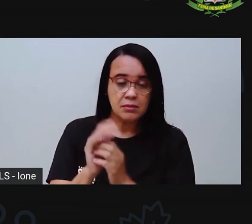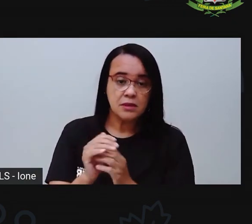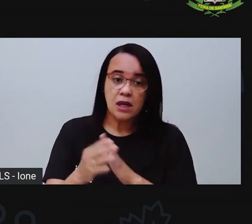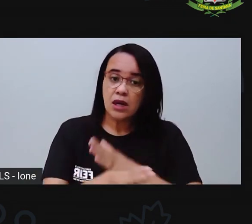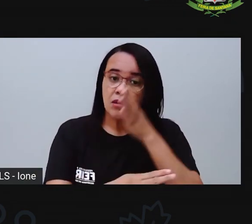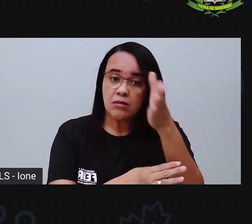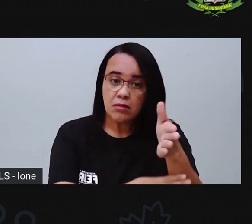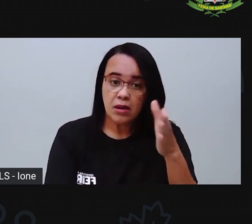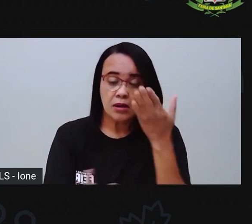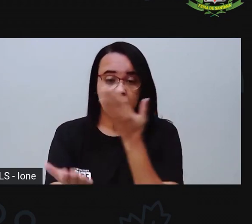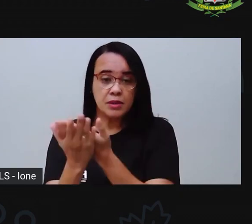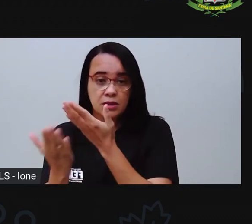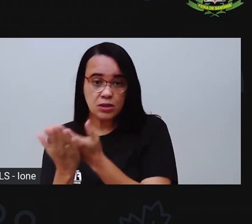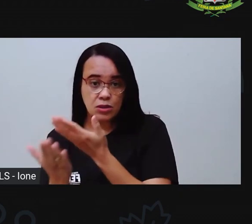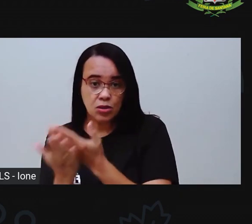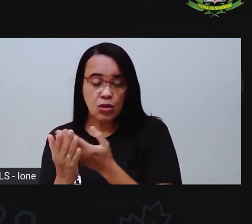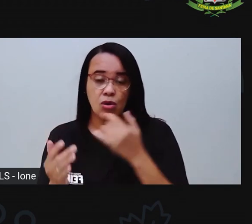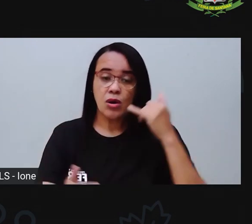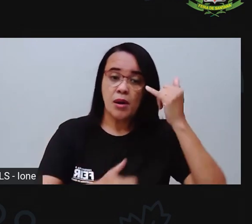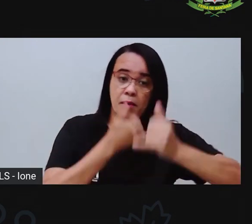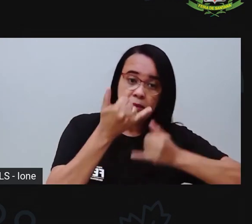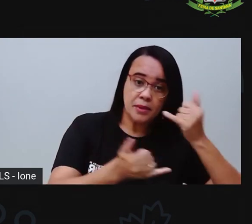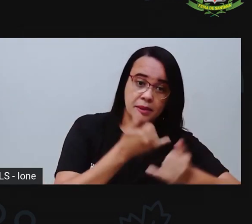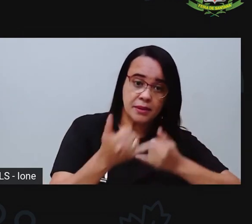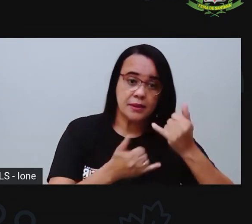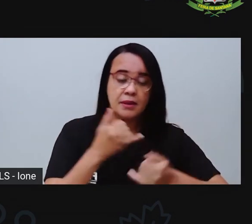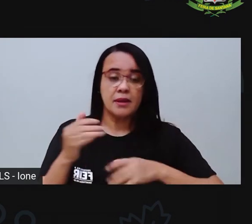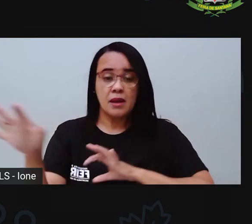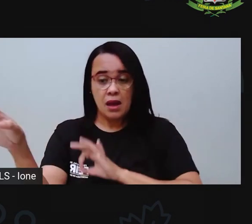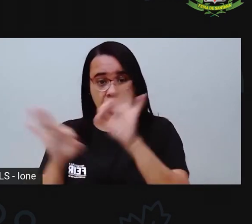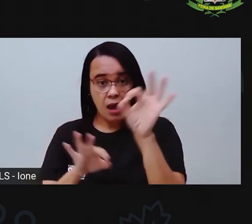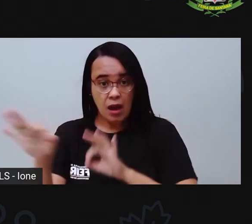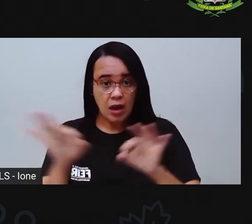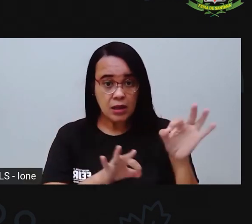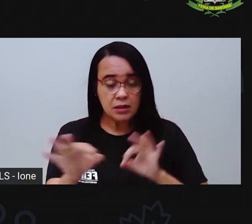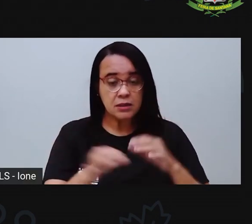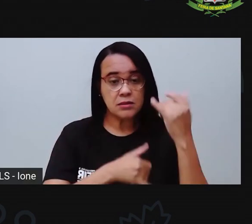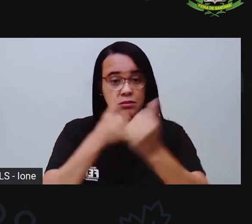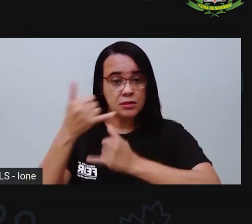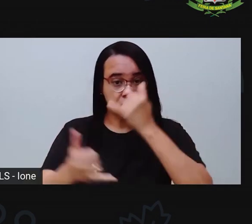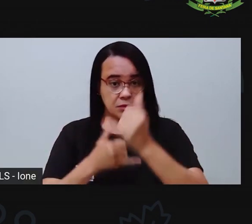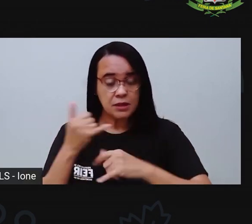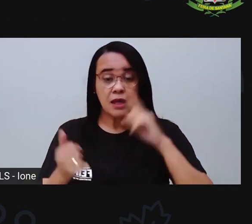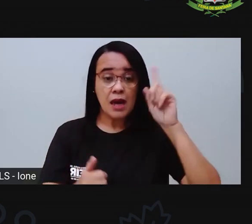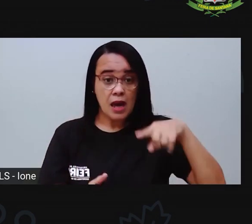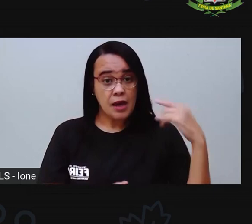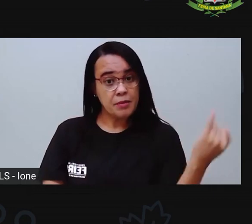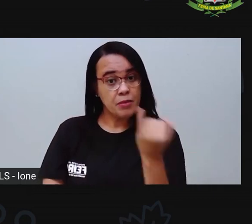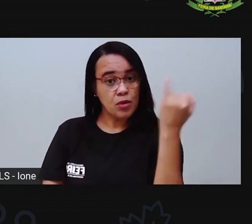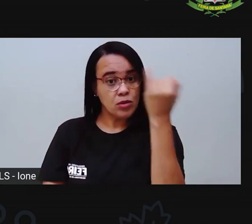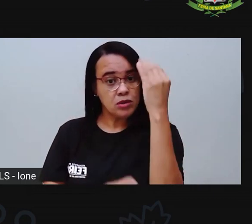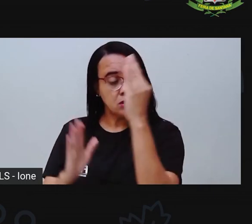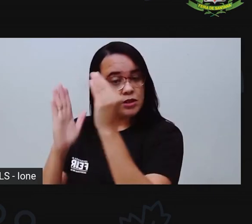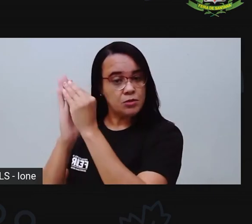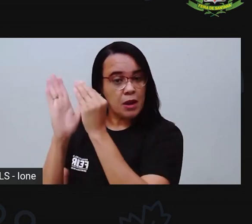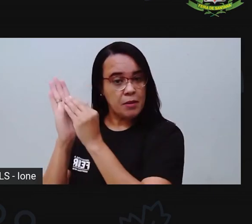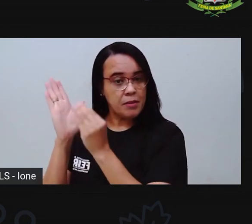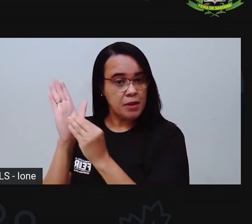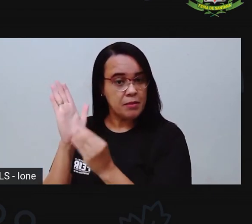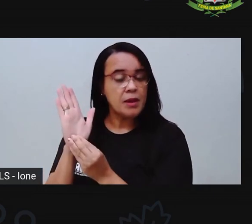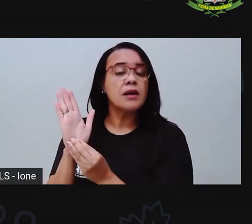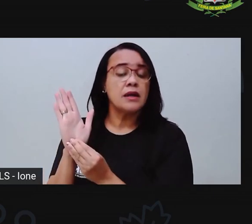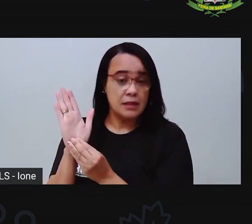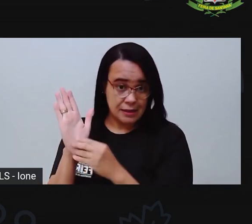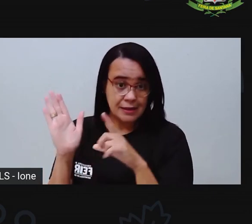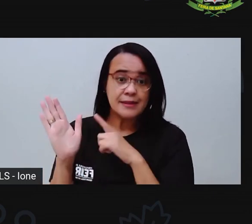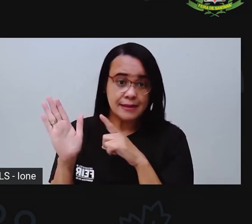escola, você brincar, arrumar os brinquedos, né? É importante você colocar na sua rotina isso de arrumar o brinquedo, de você